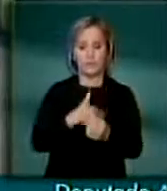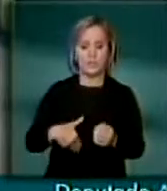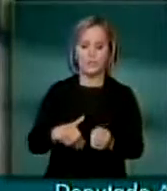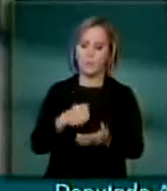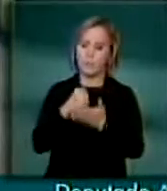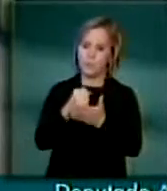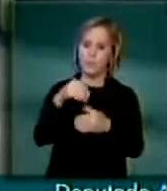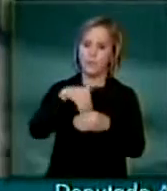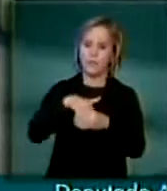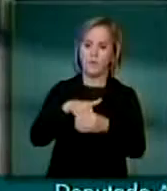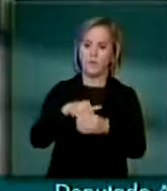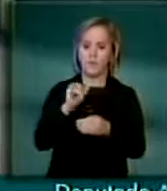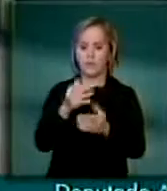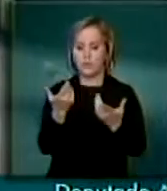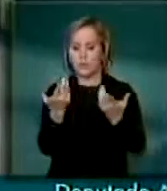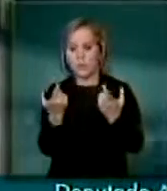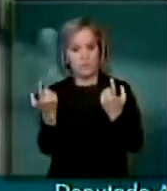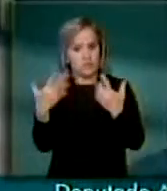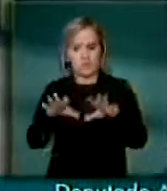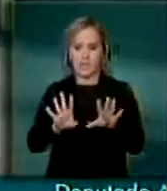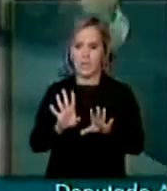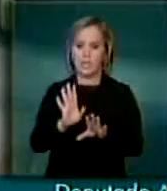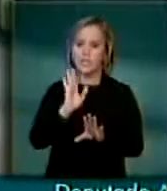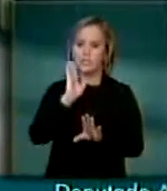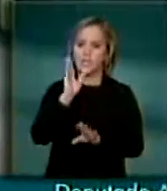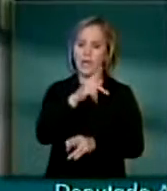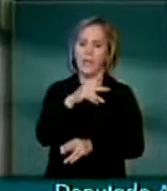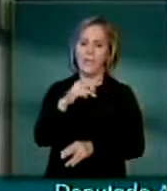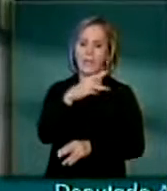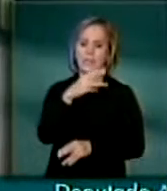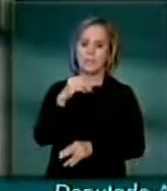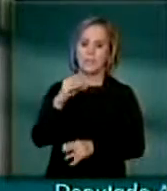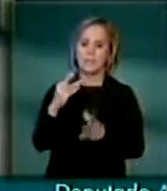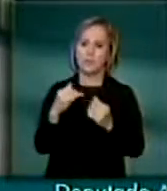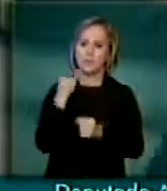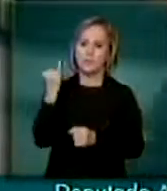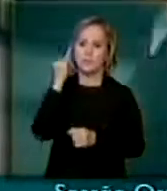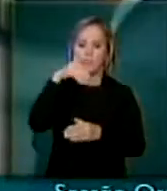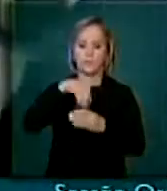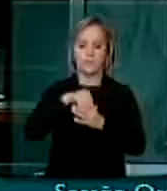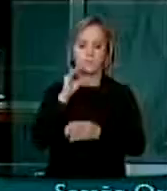contra, fica ao lado da bandidagem, não vota coisa nenhuma. Já a PEC 300, PEC 308. Obrigado, presidente.